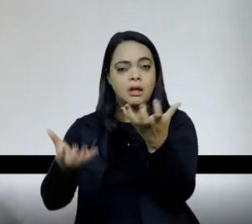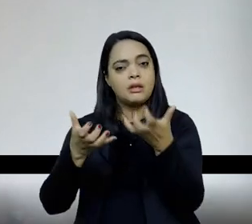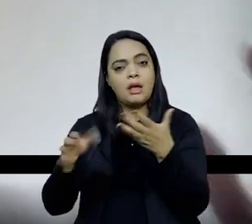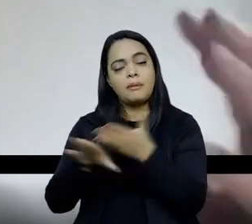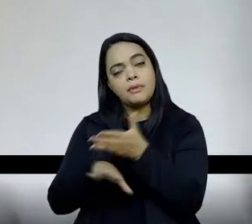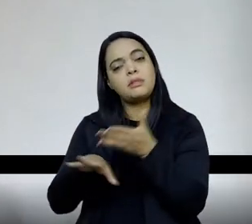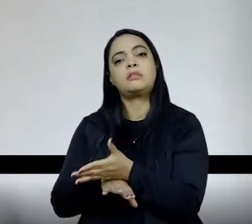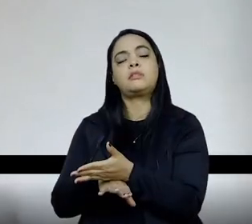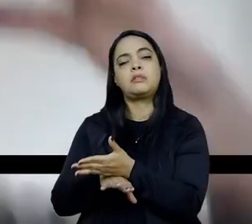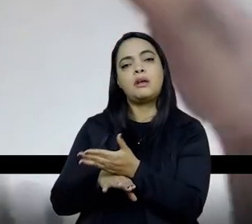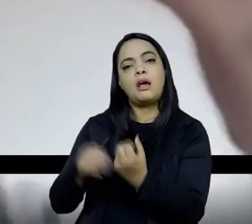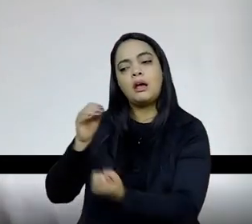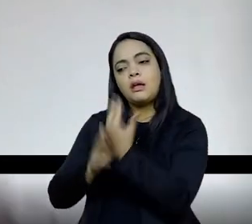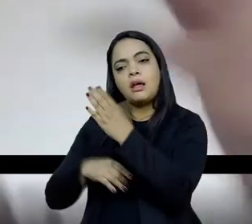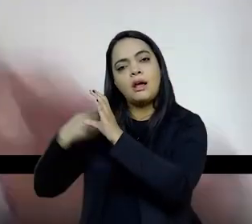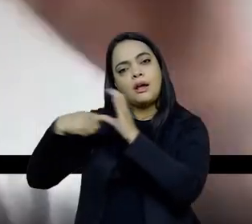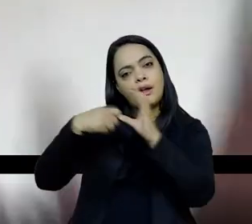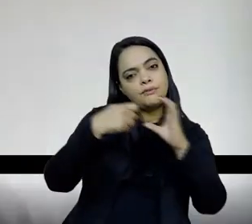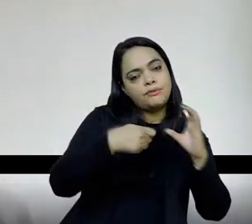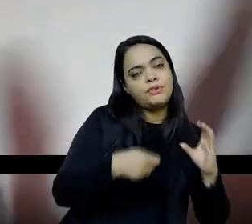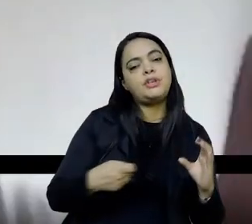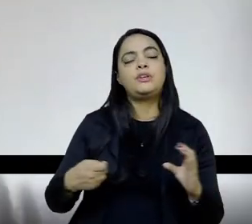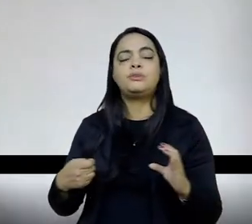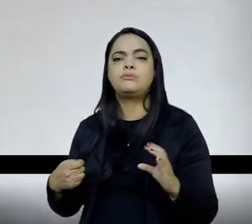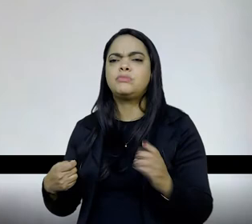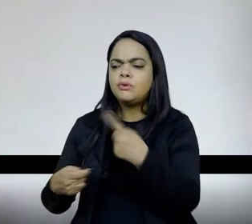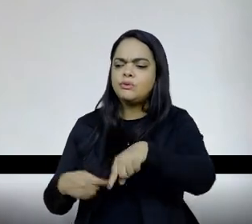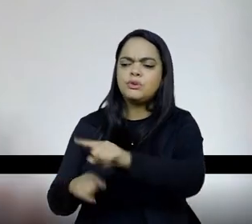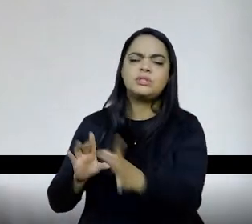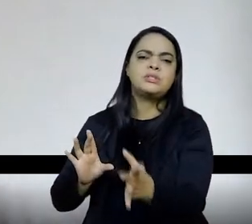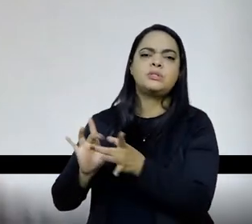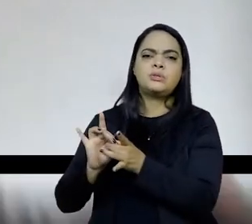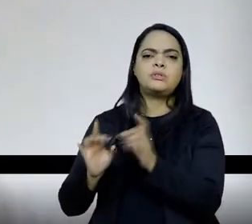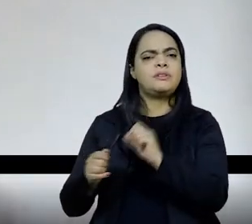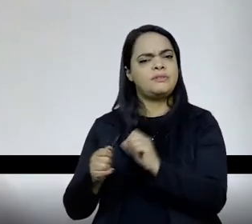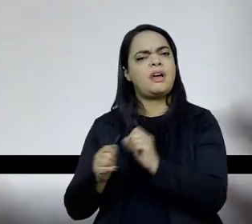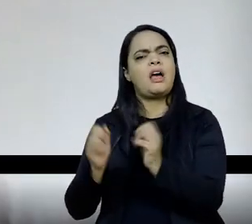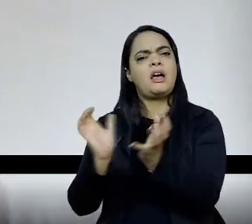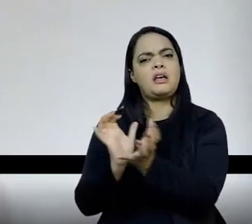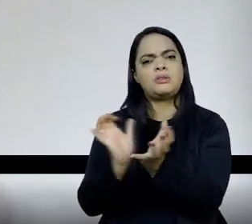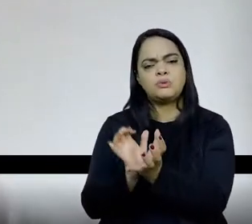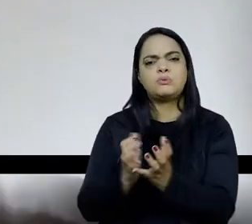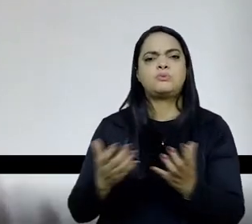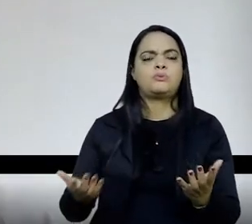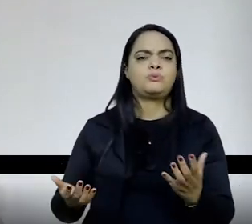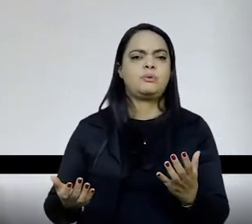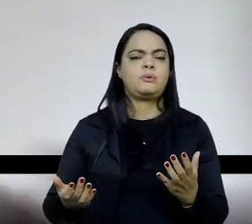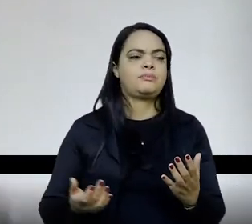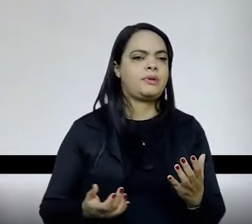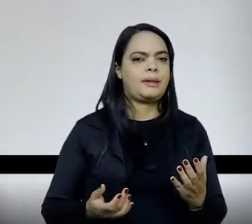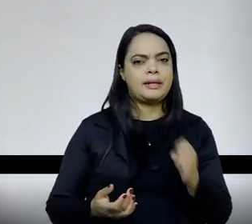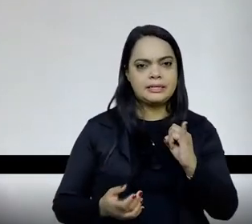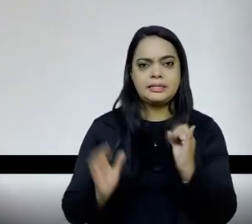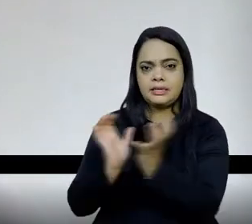produzir vídeo, querem produzir, reúnam e façam uma coisa coletiva, o fato de ser coletivo já